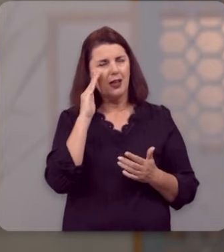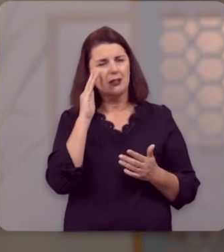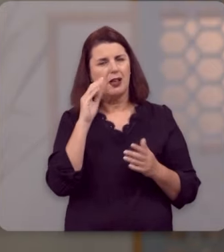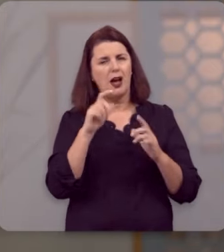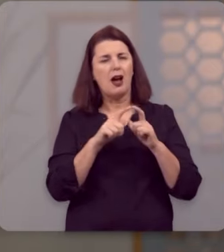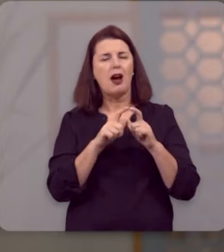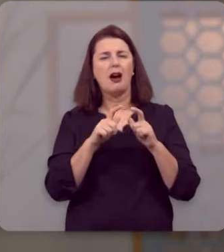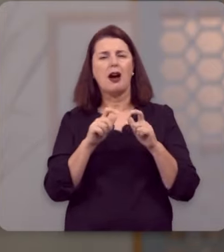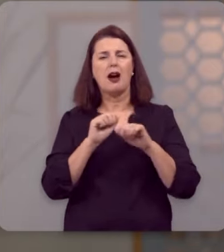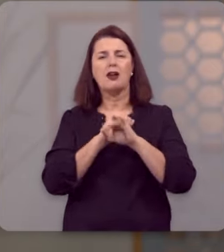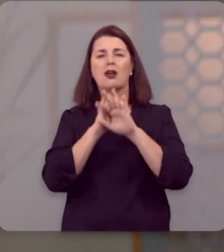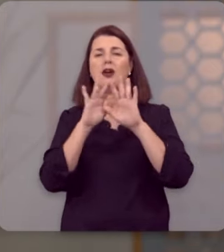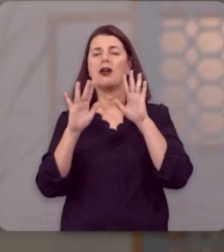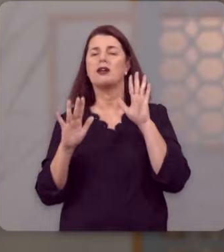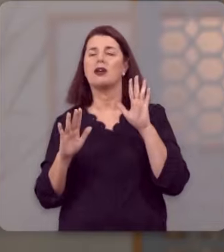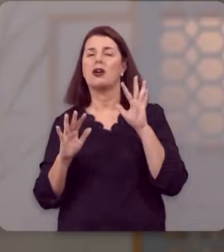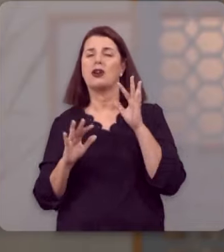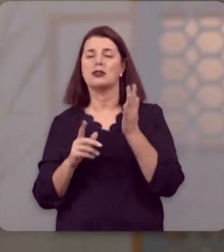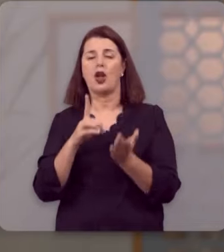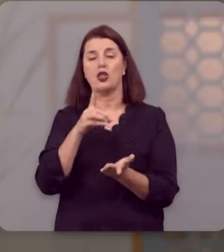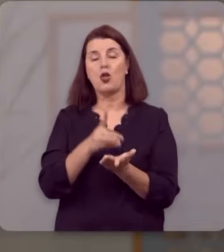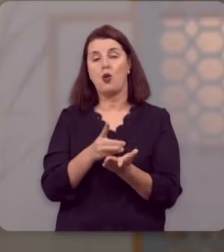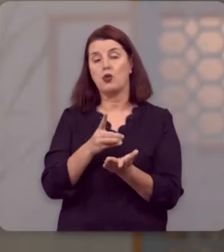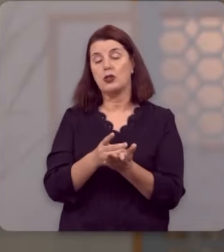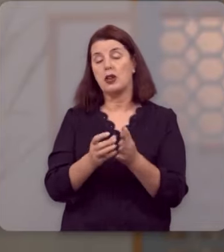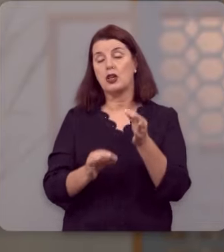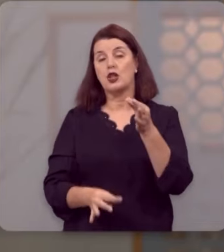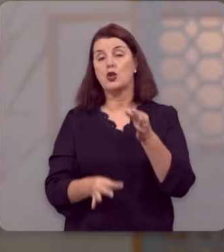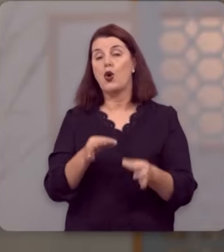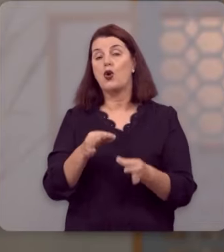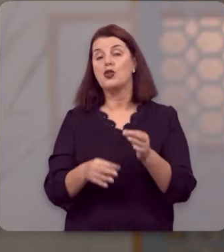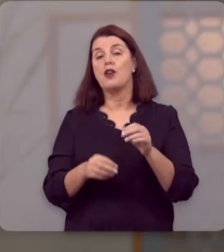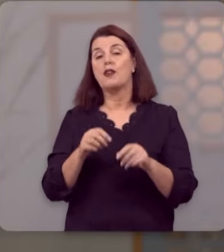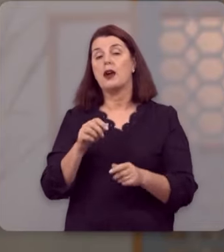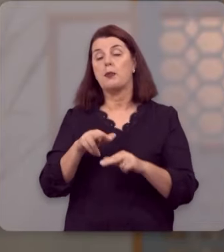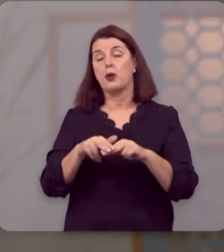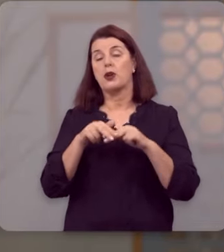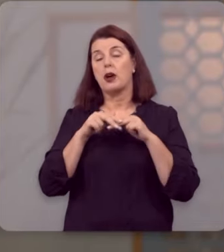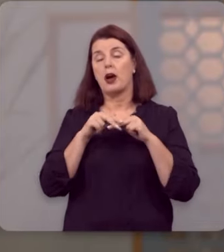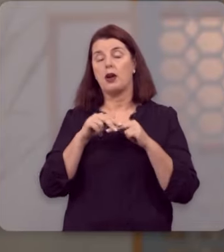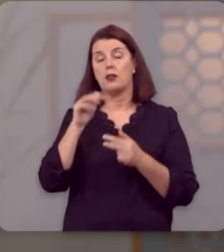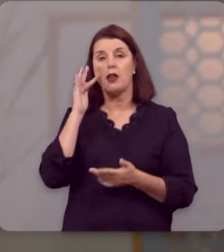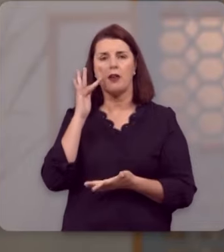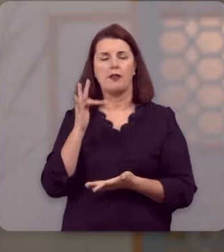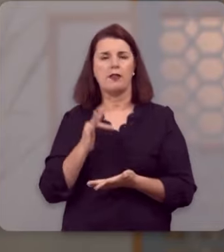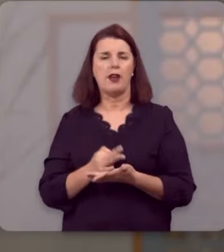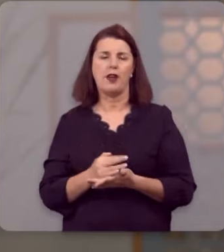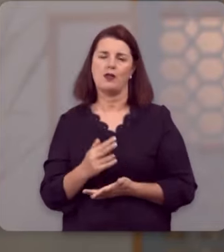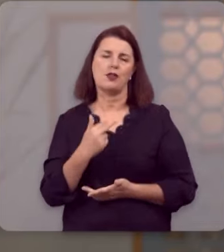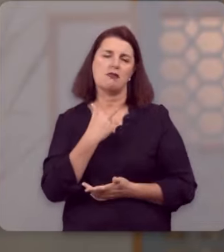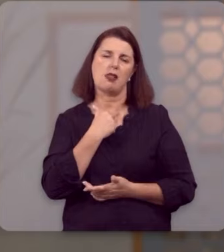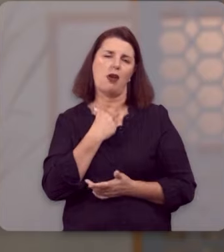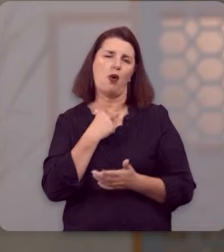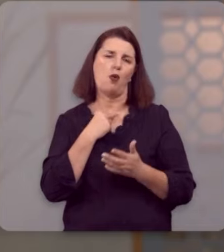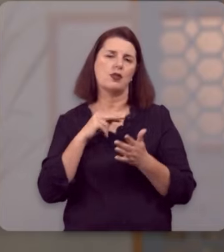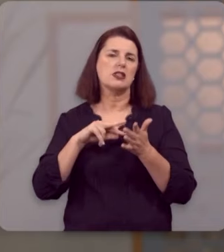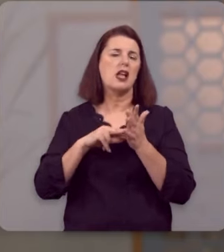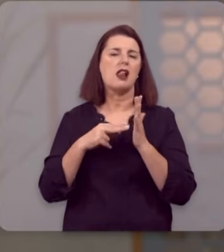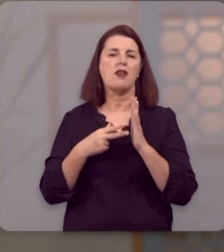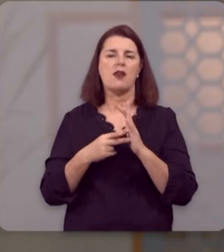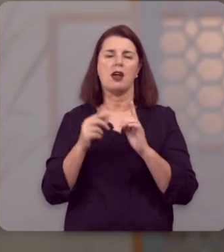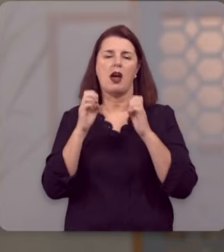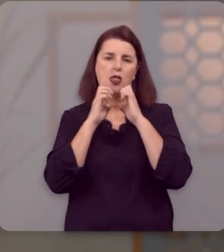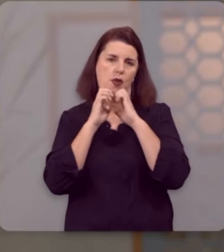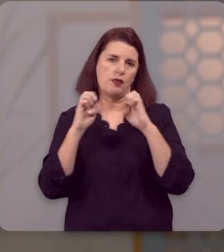gloriosa doutrina da justificação pela fé, você não entendeu ainda a essência do